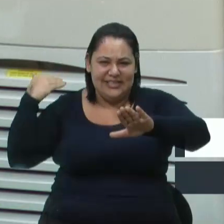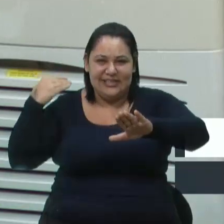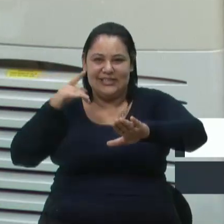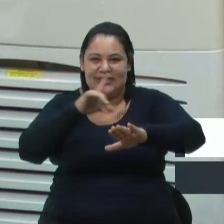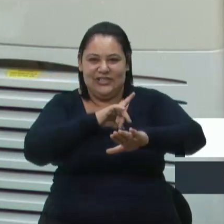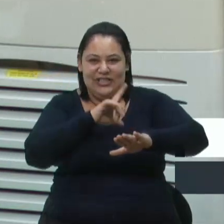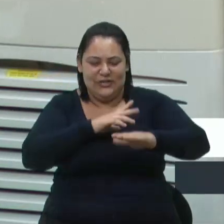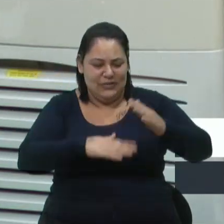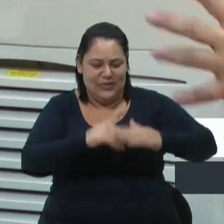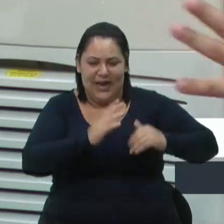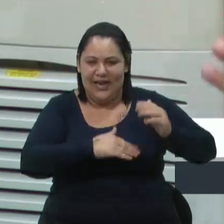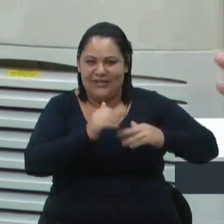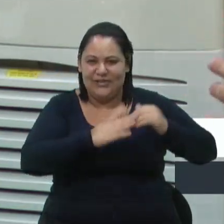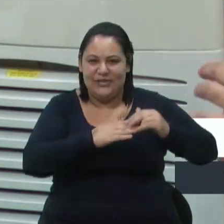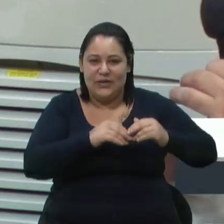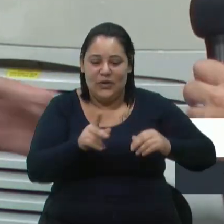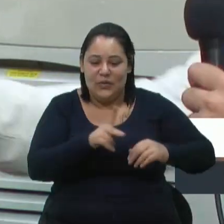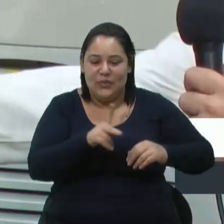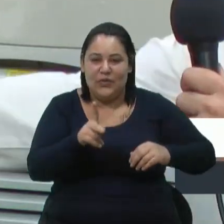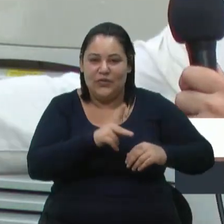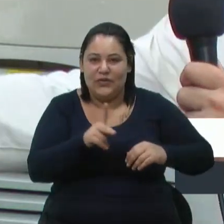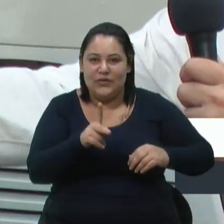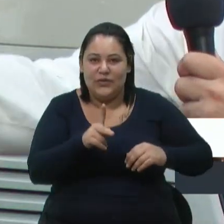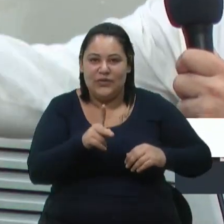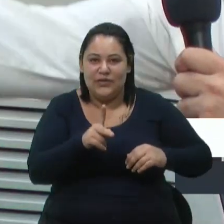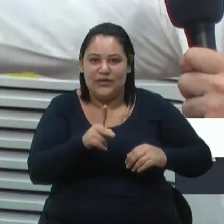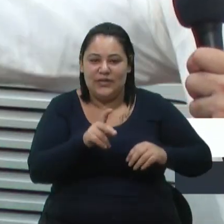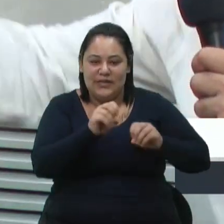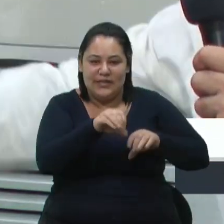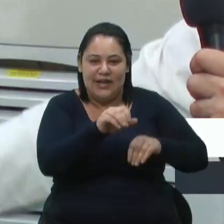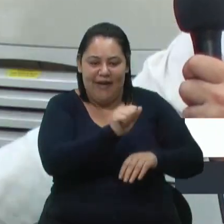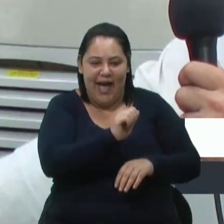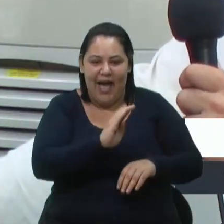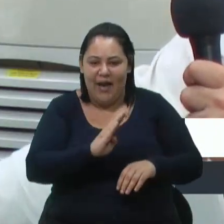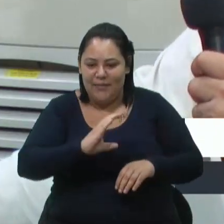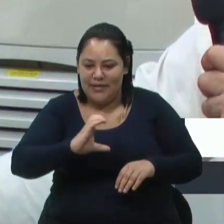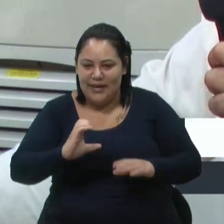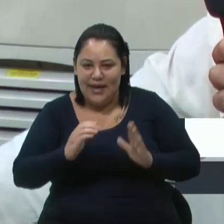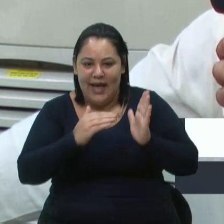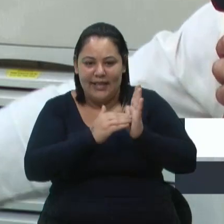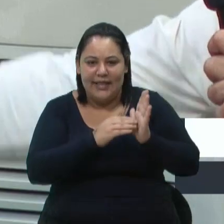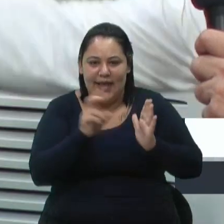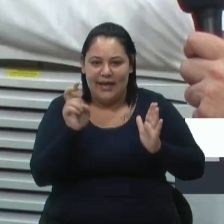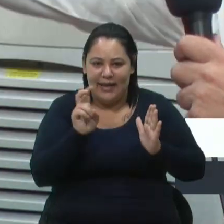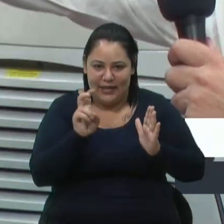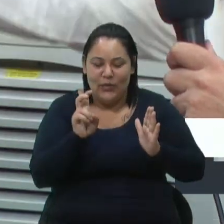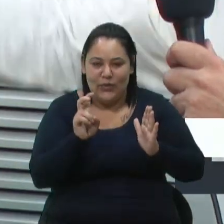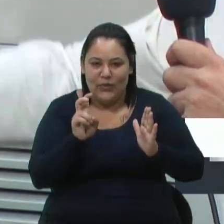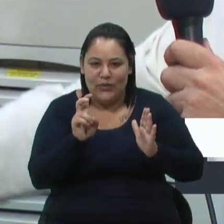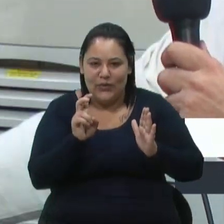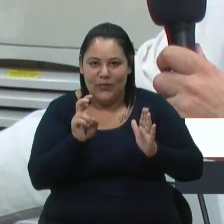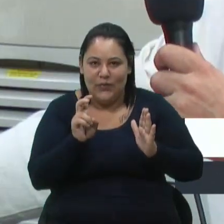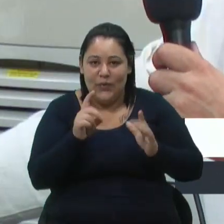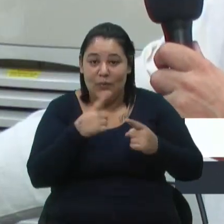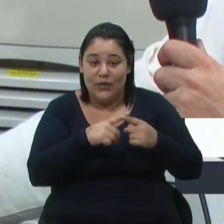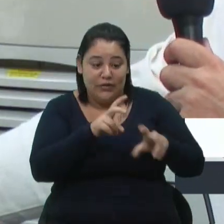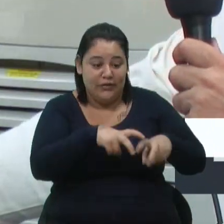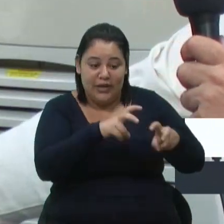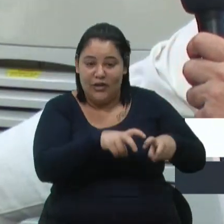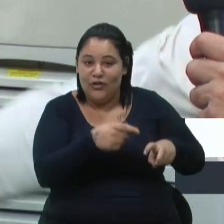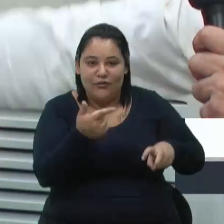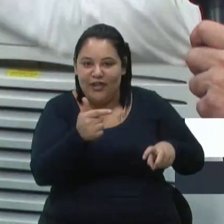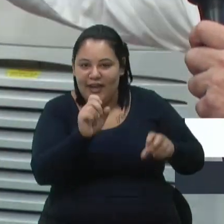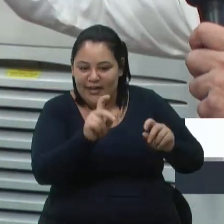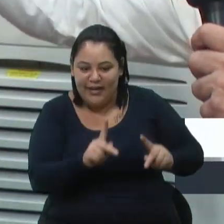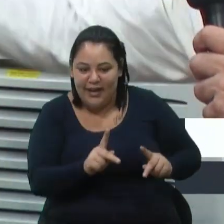os práticos? Os professores alfabetizados que davam aula até o quinto ano. Porque no interior não tinha quem desse aula.